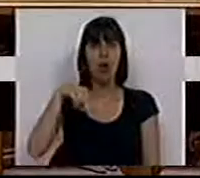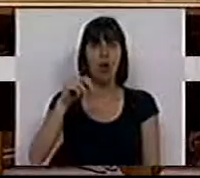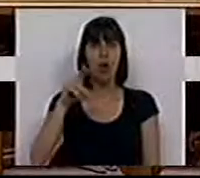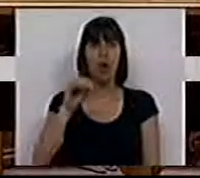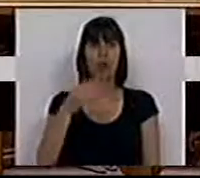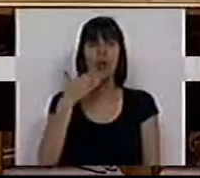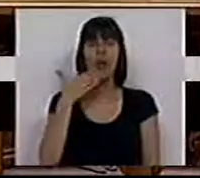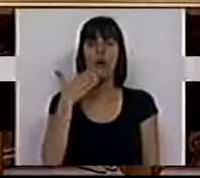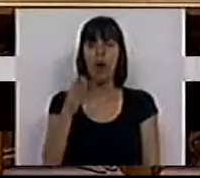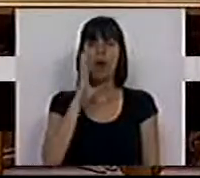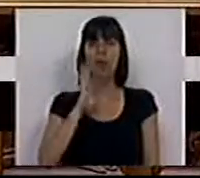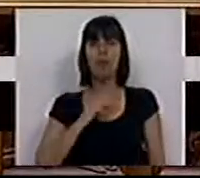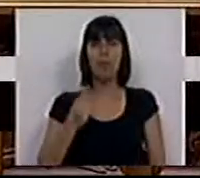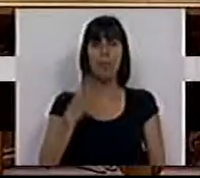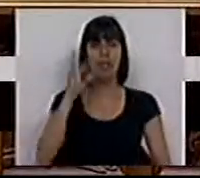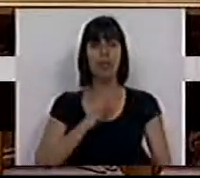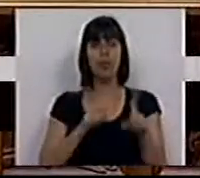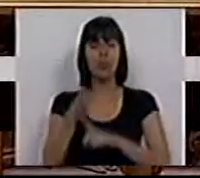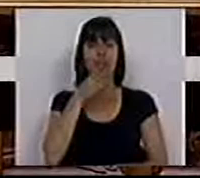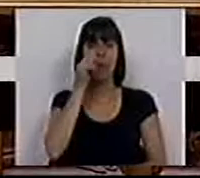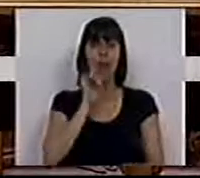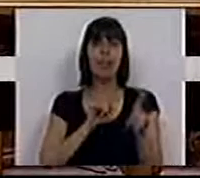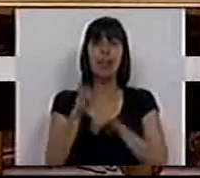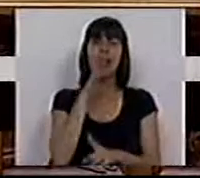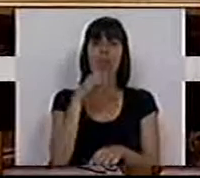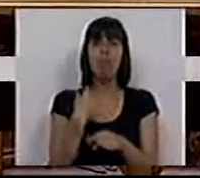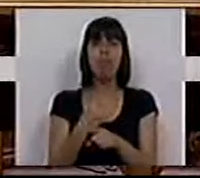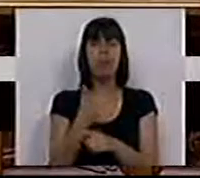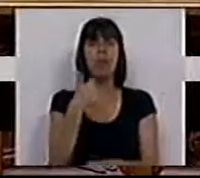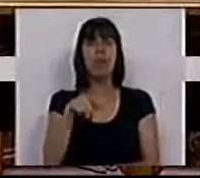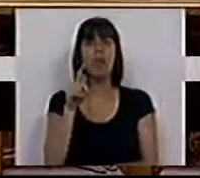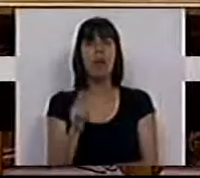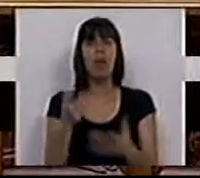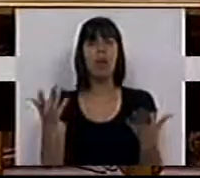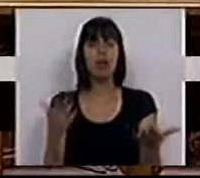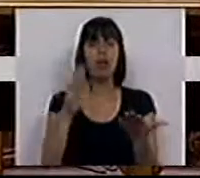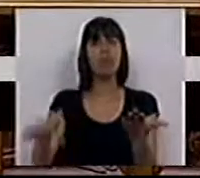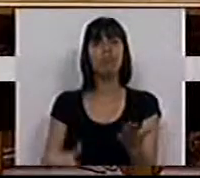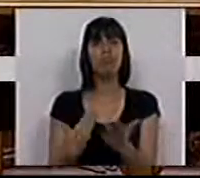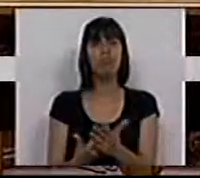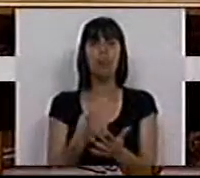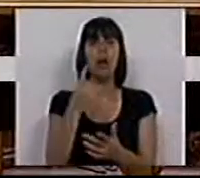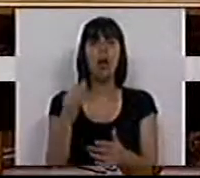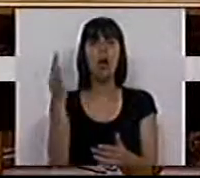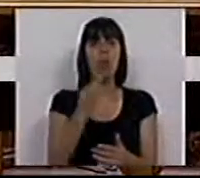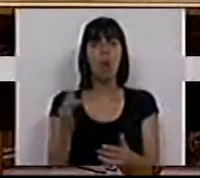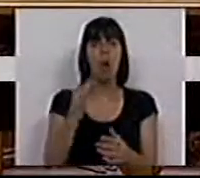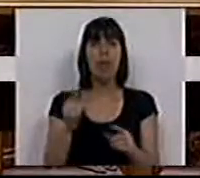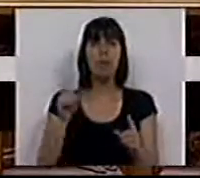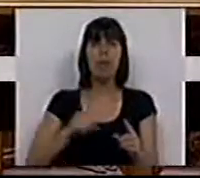Muito obrigada, Sra. Presidente, Sras. Deputadas e Srs. Deputados, também o Bloco de Esquerda apresenta pelo menos a quarta